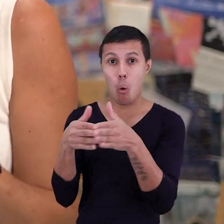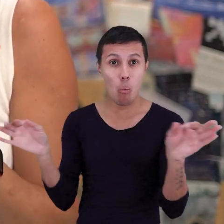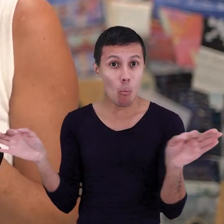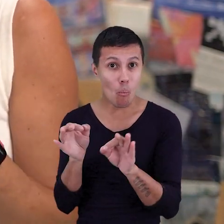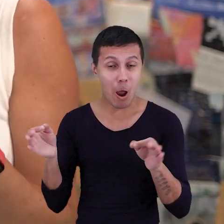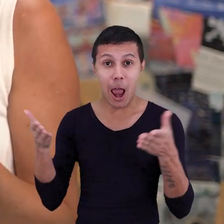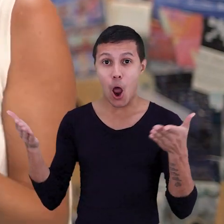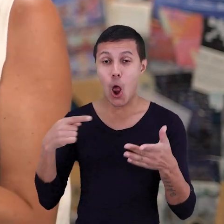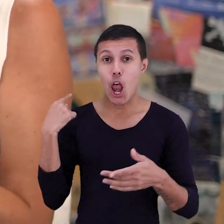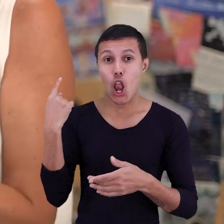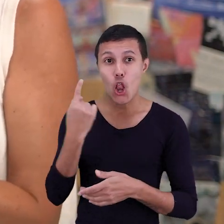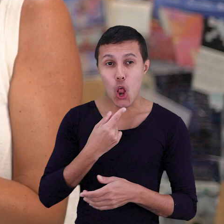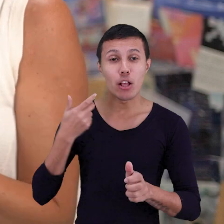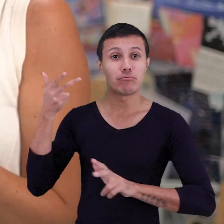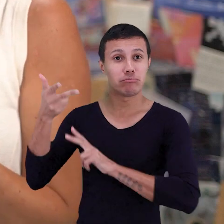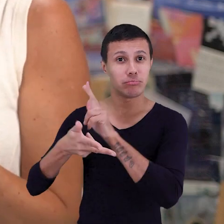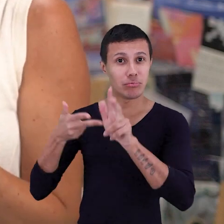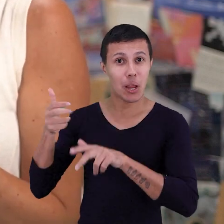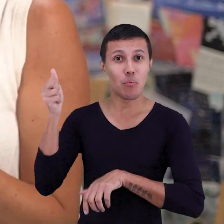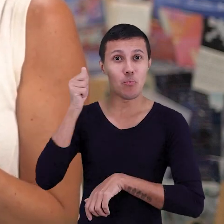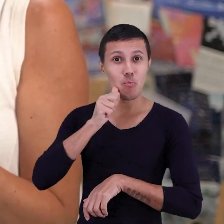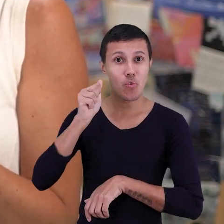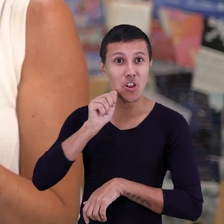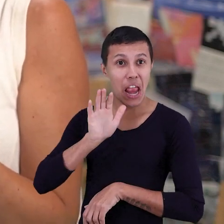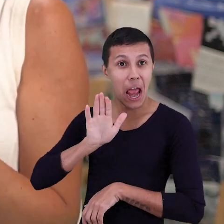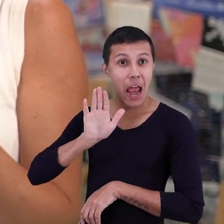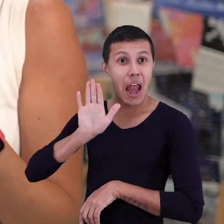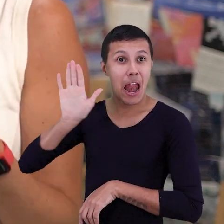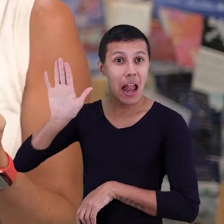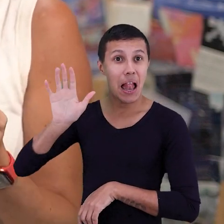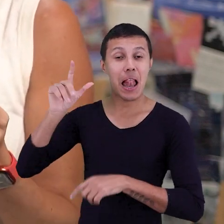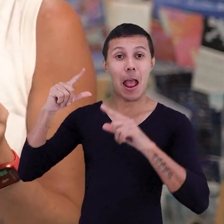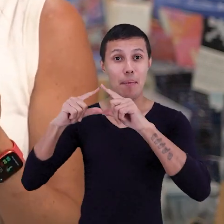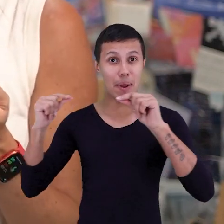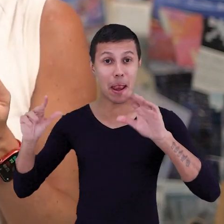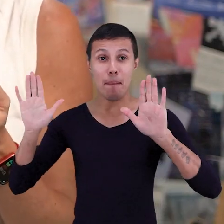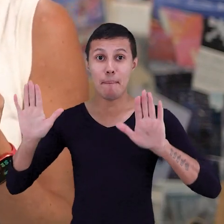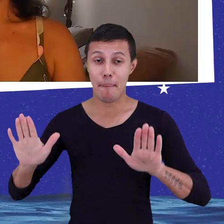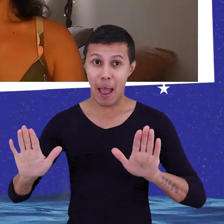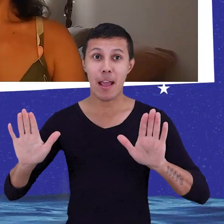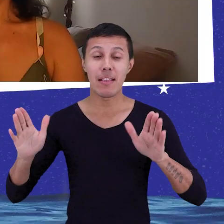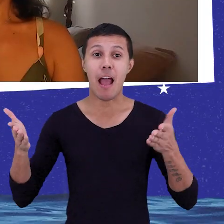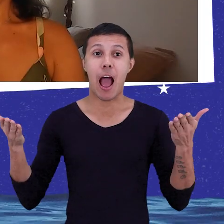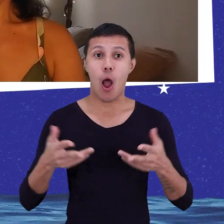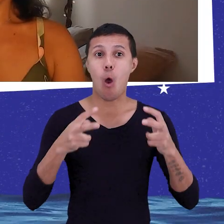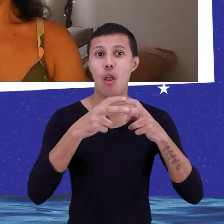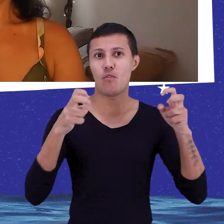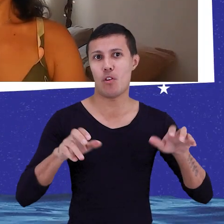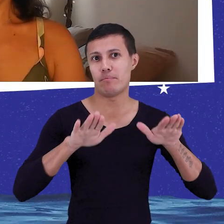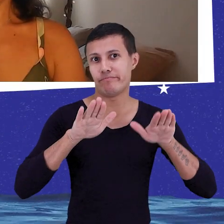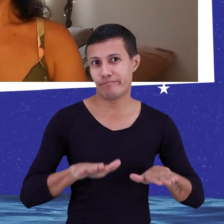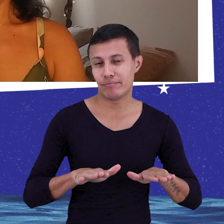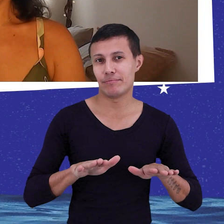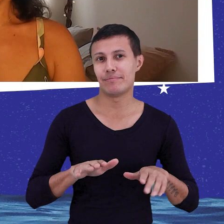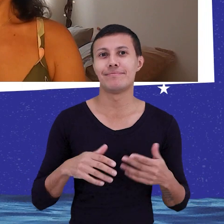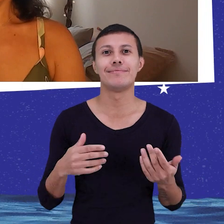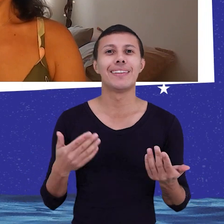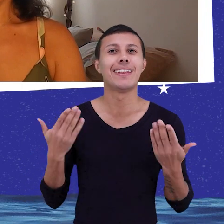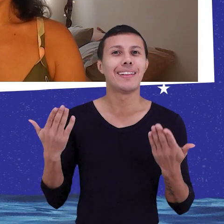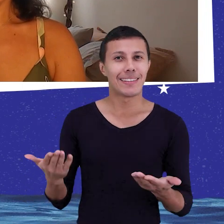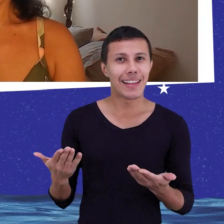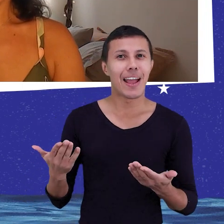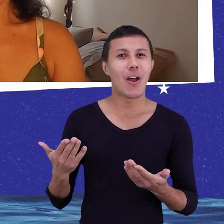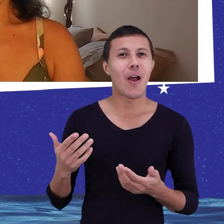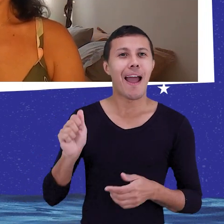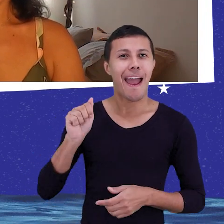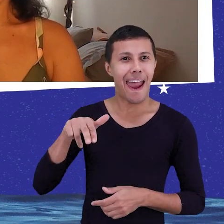E agora eu vou conversar com uma empreendedora que vai representar Brasília, mas ela está em Florianópolis. Vou conversar com a Ana